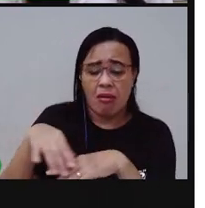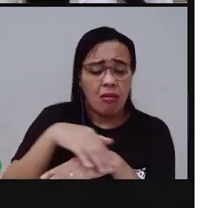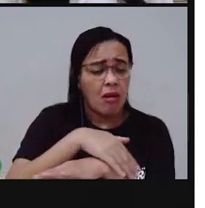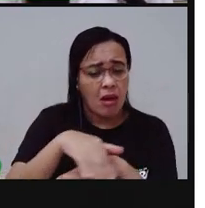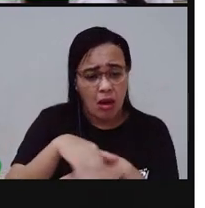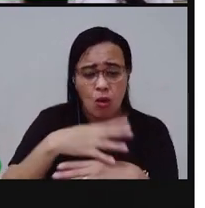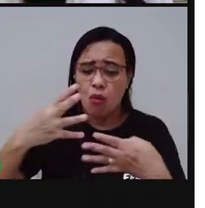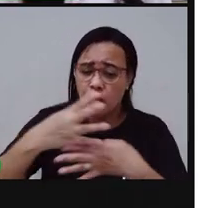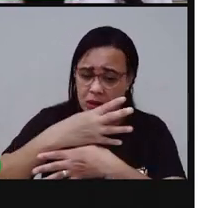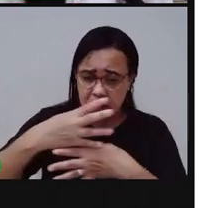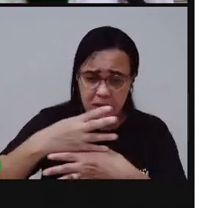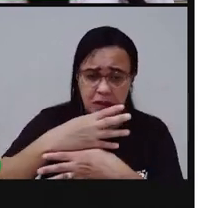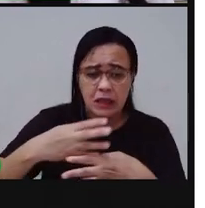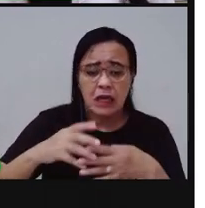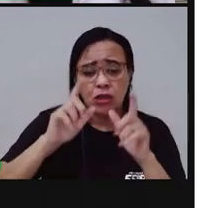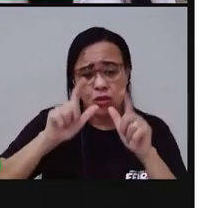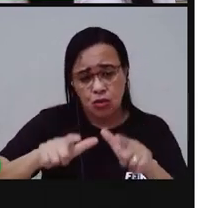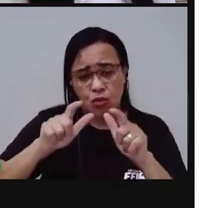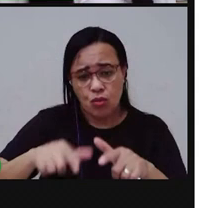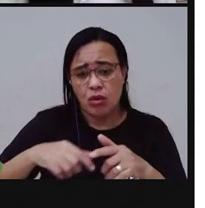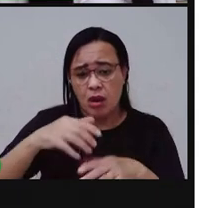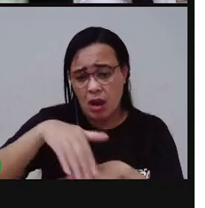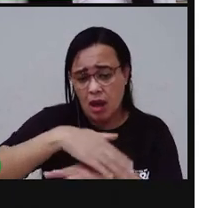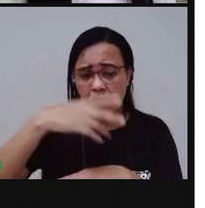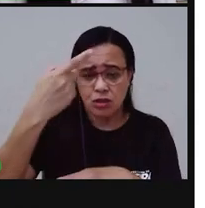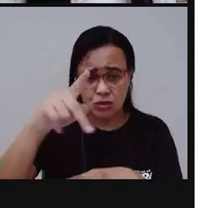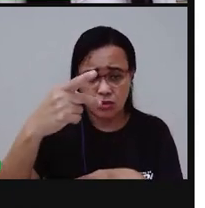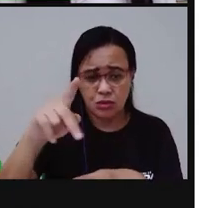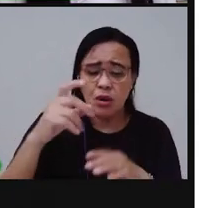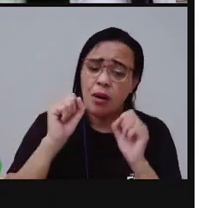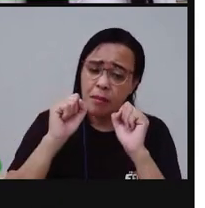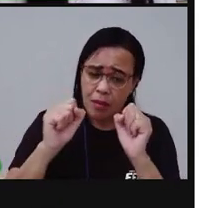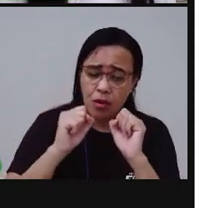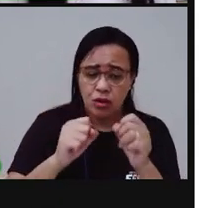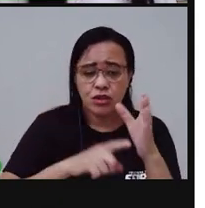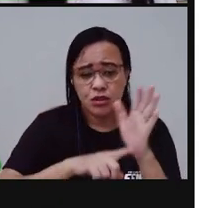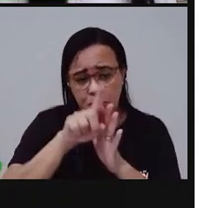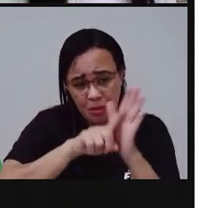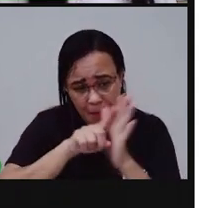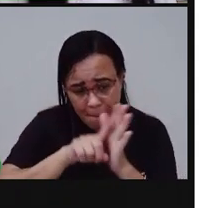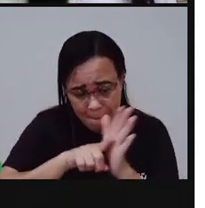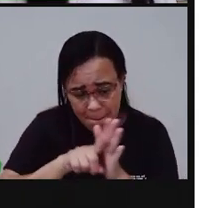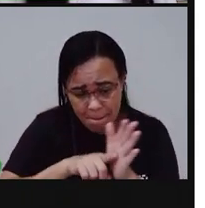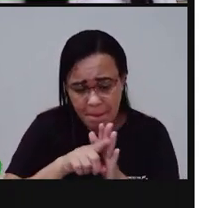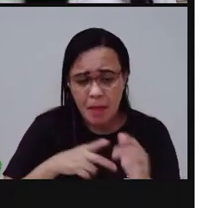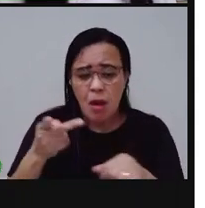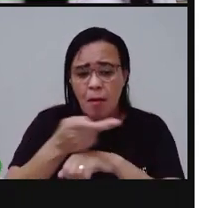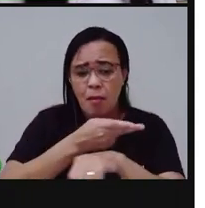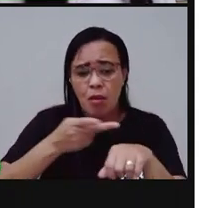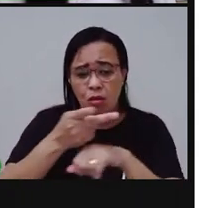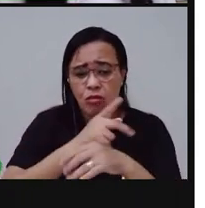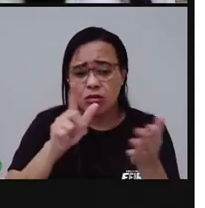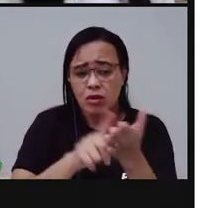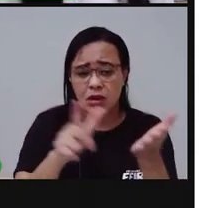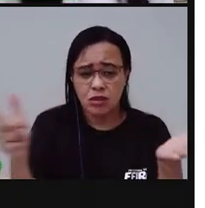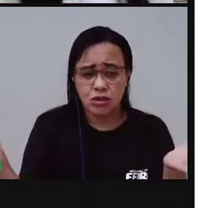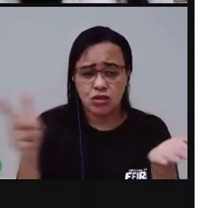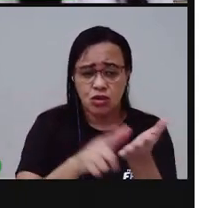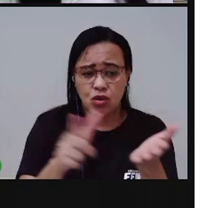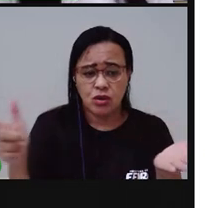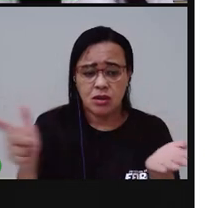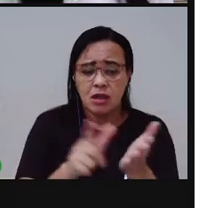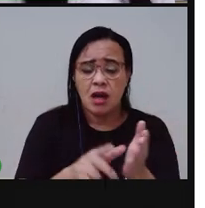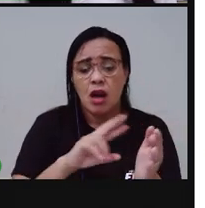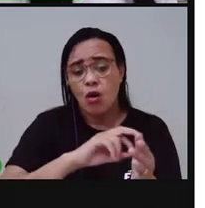tá bom? Então, você pode fazer essa pesquisa nos jornais, tá?